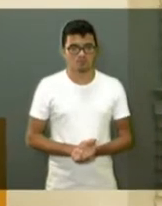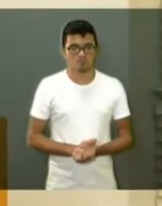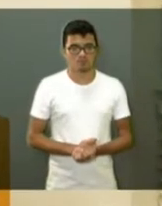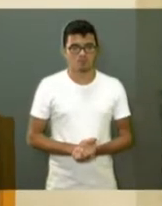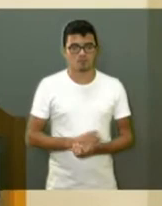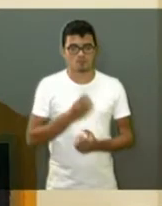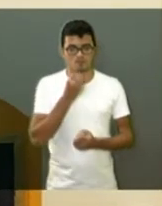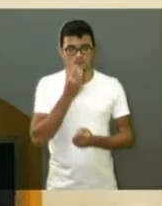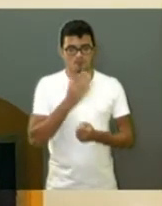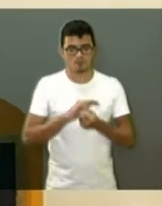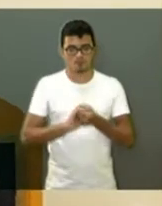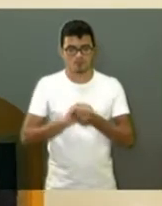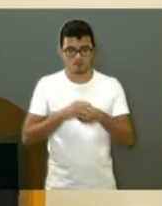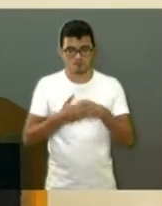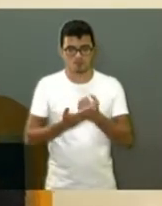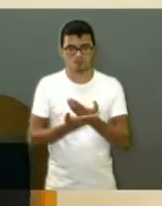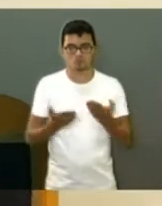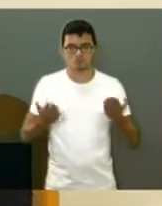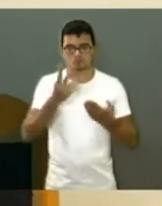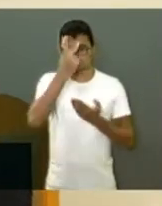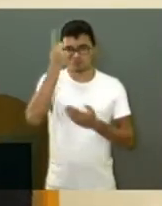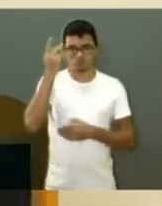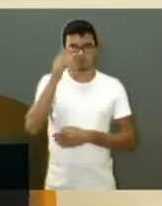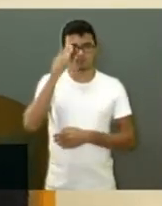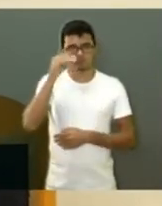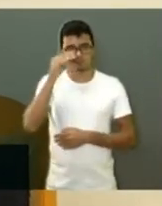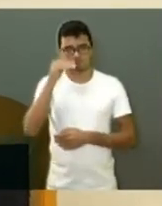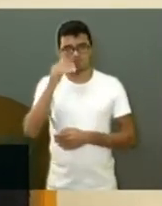Boa noite a todos que estão nos assistindo.